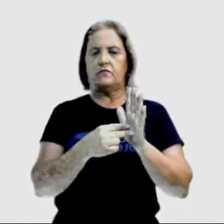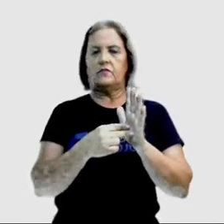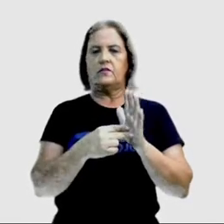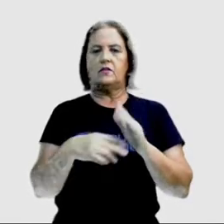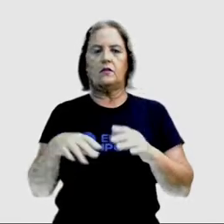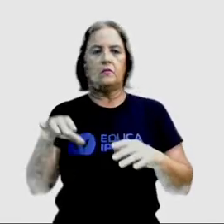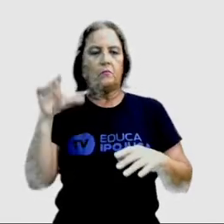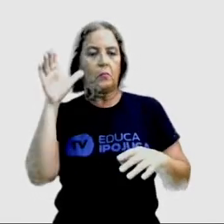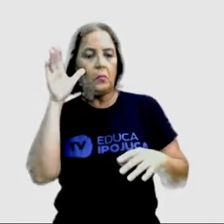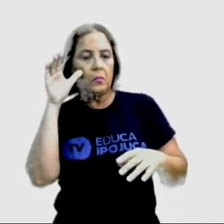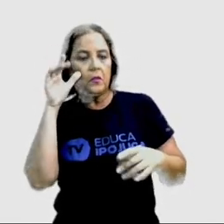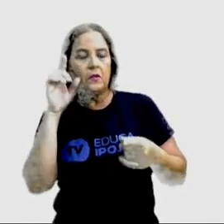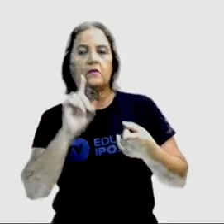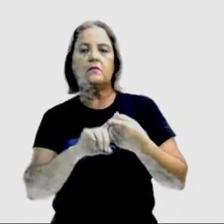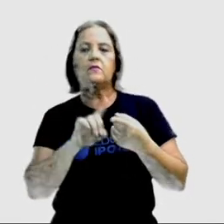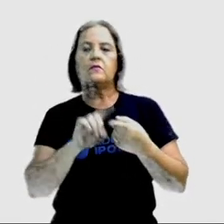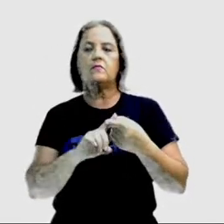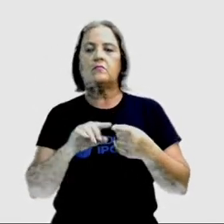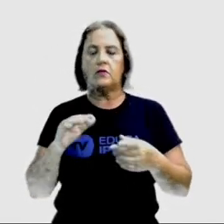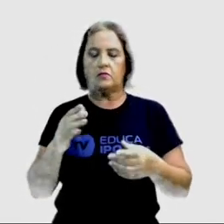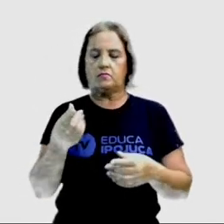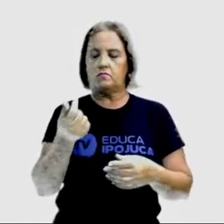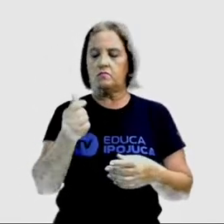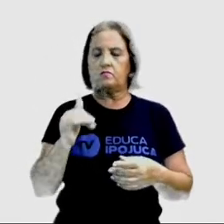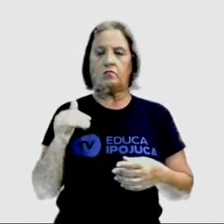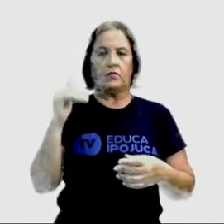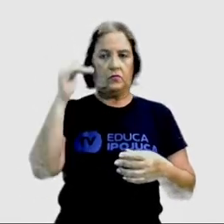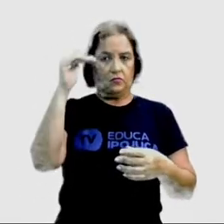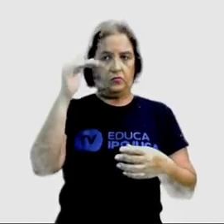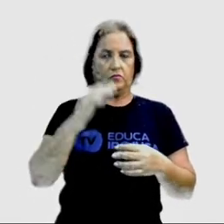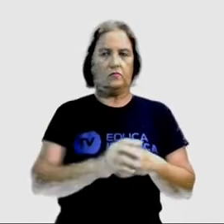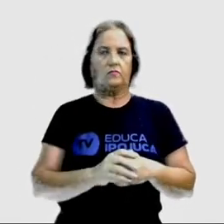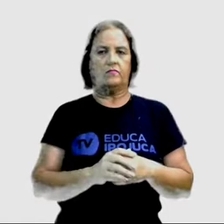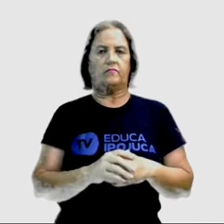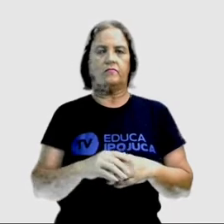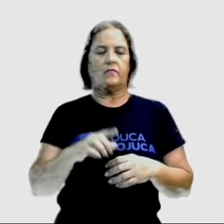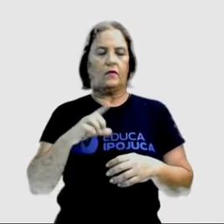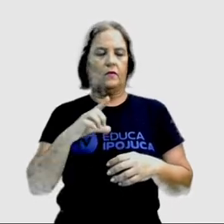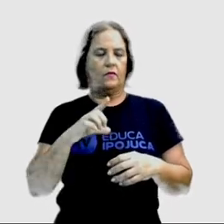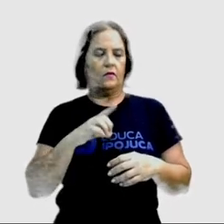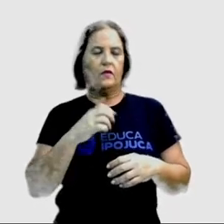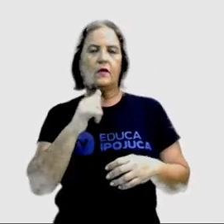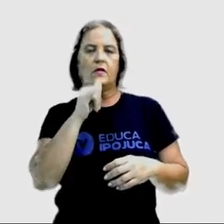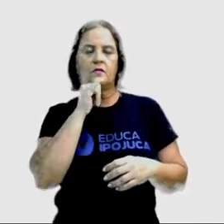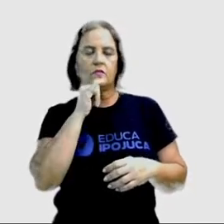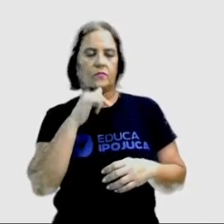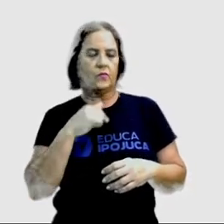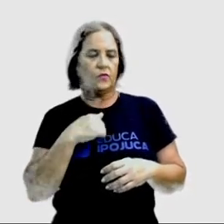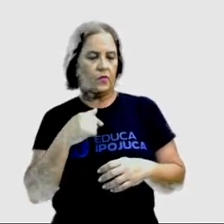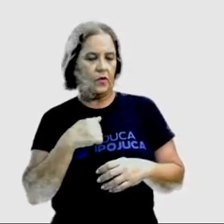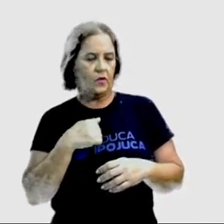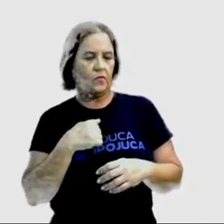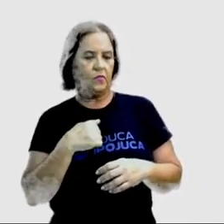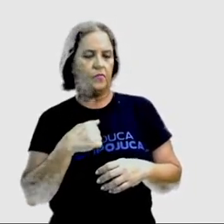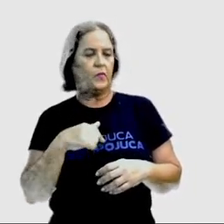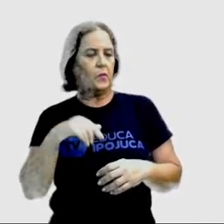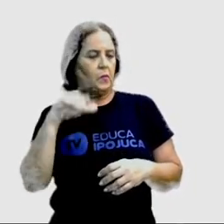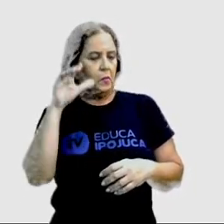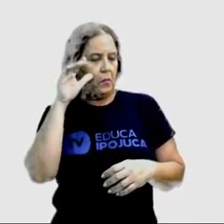a deep interest in rocket. Ou seja, eu tenho um interesse profundo em foguete.